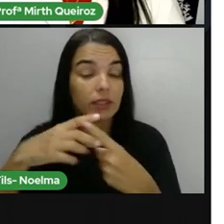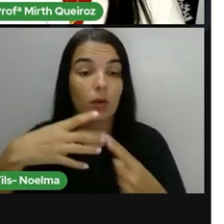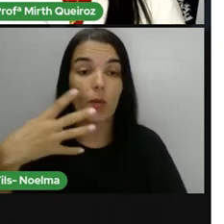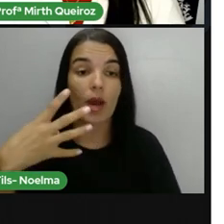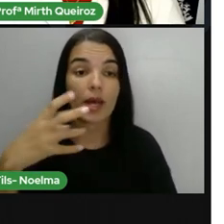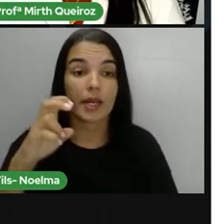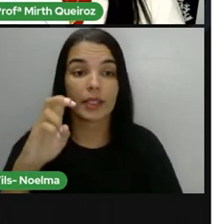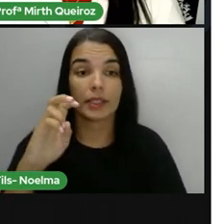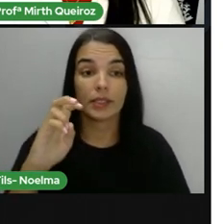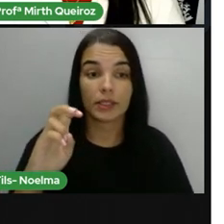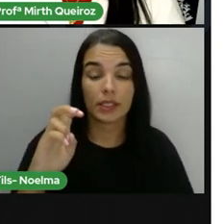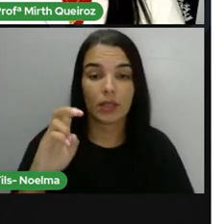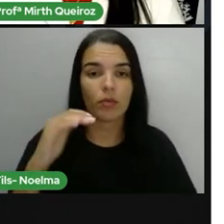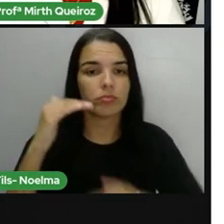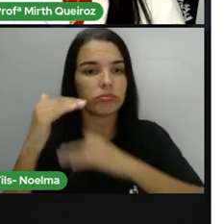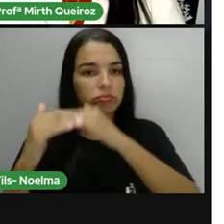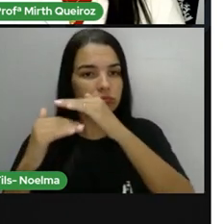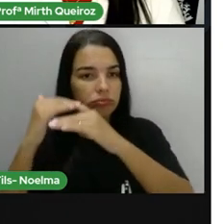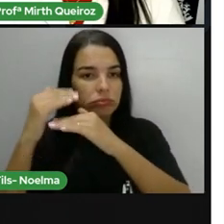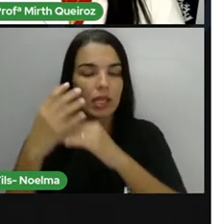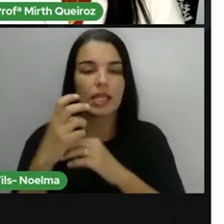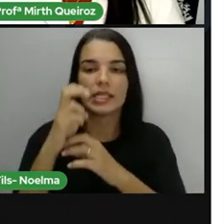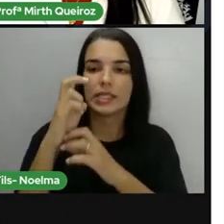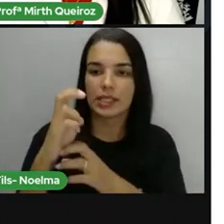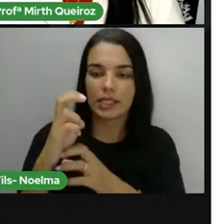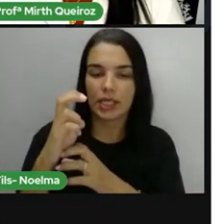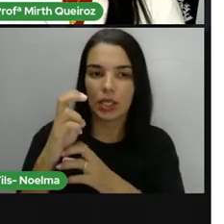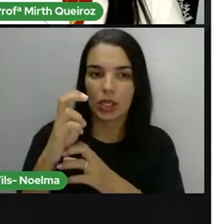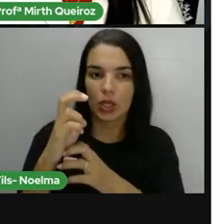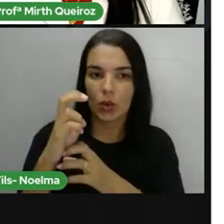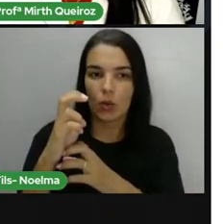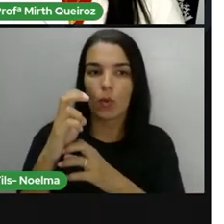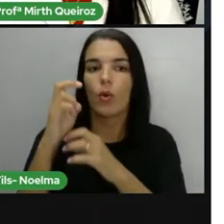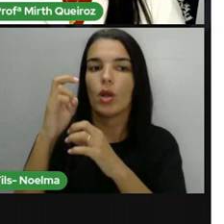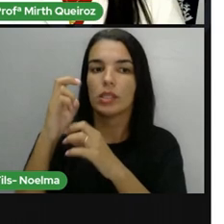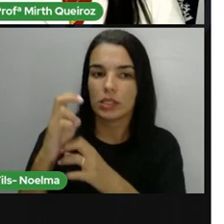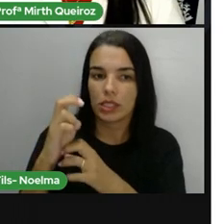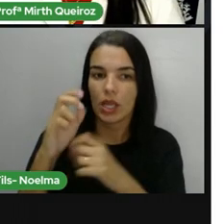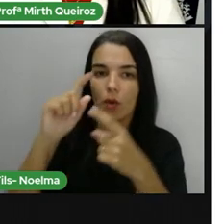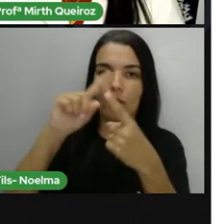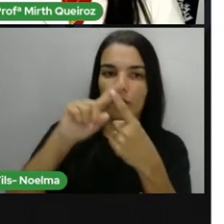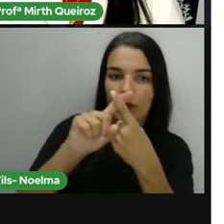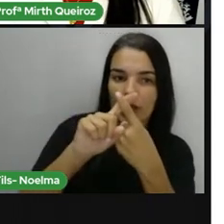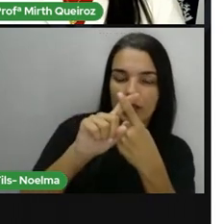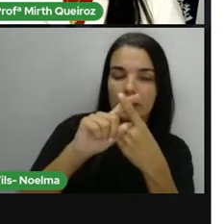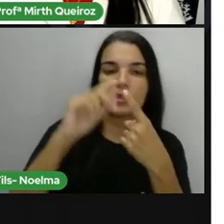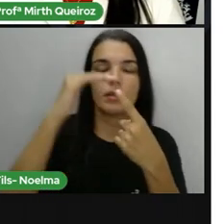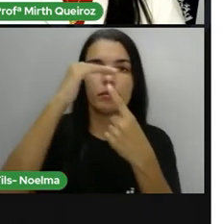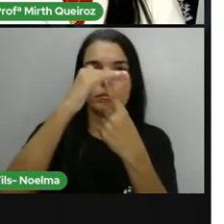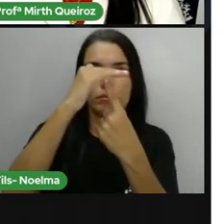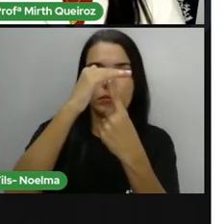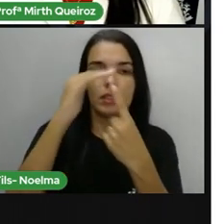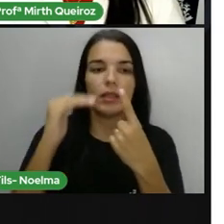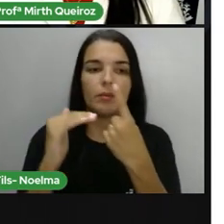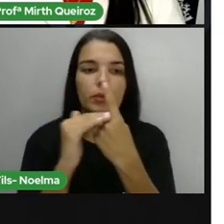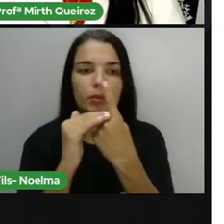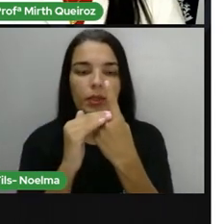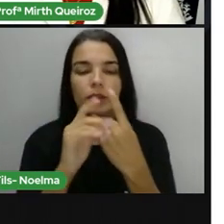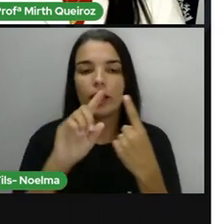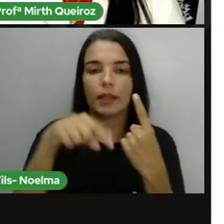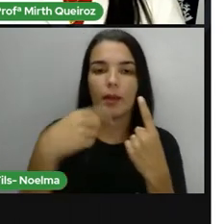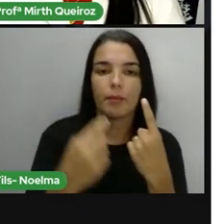multiplicado por 250 e depois 44, né? Que é do 40. Foi multiplicado pelo 250.